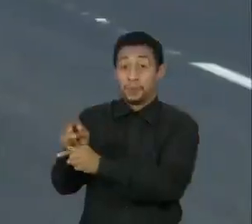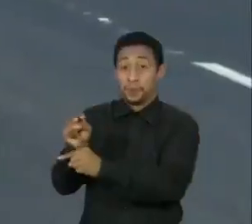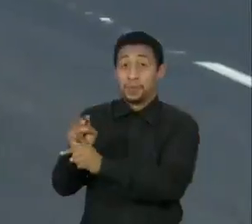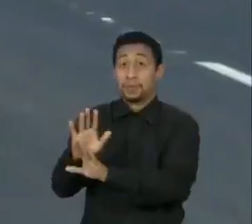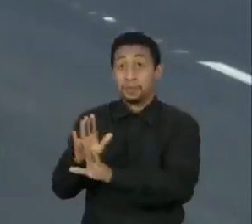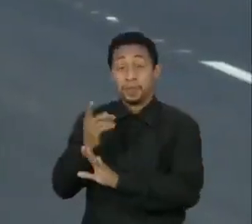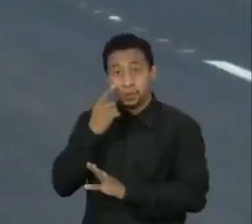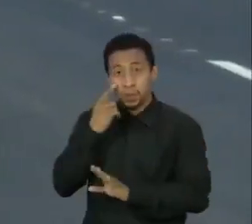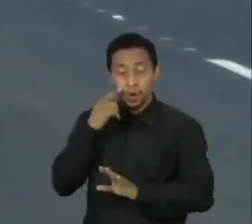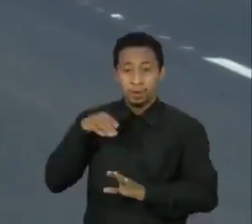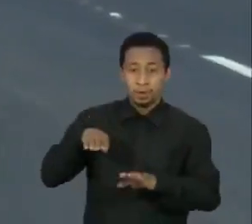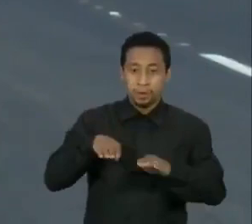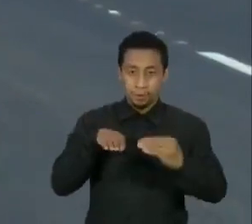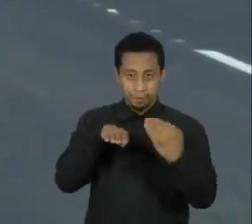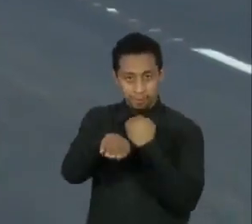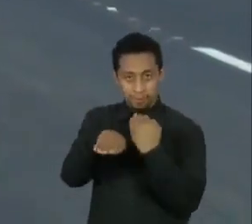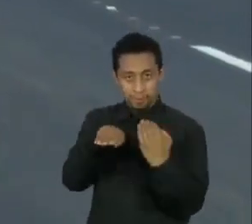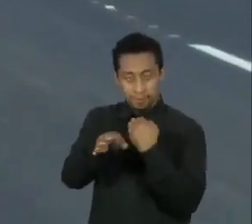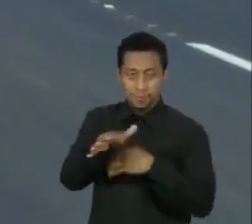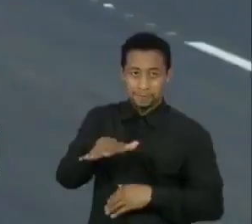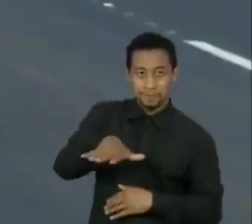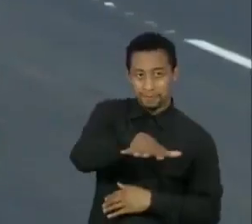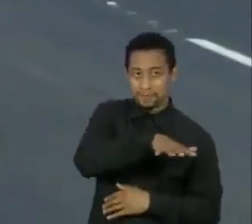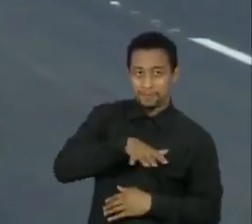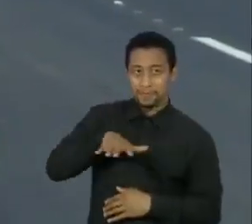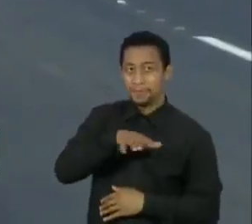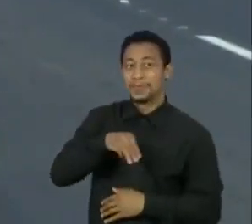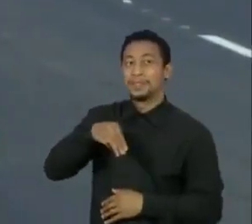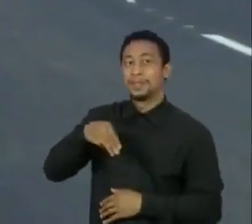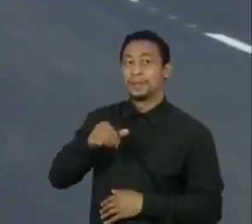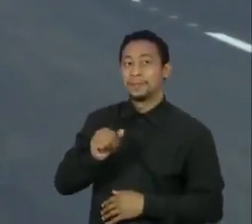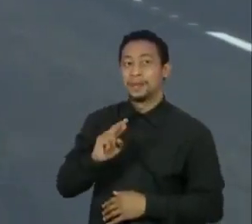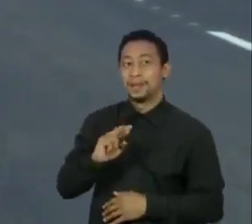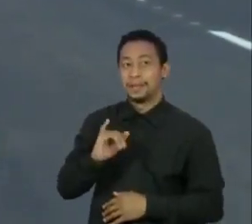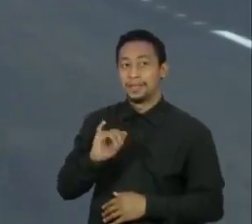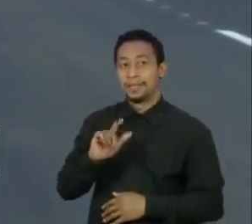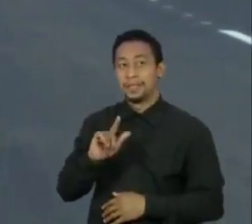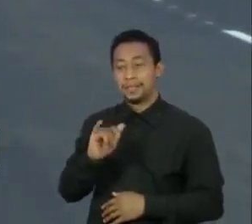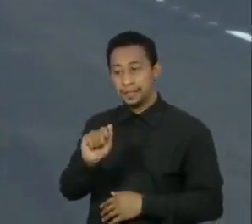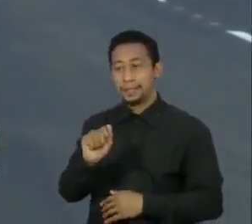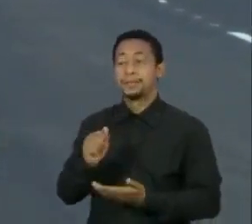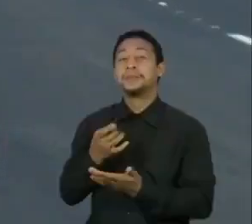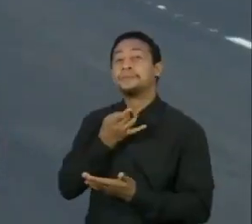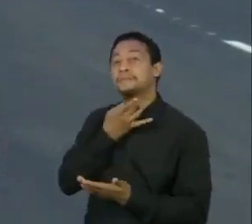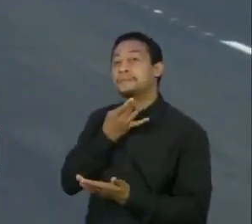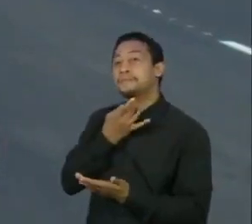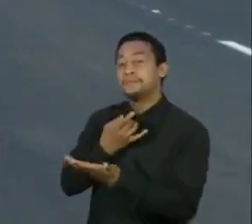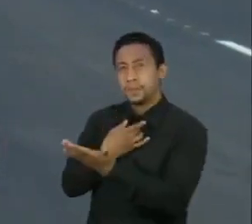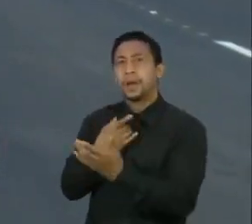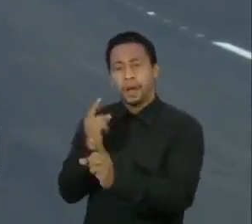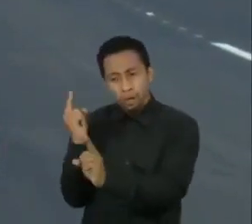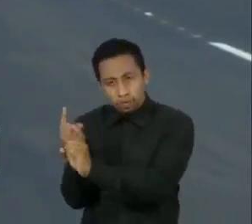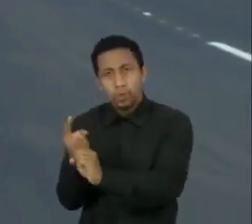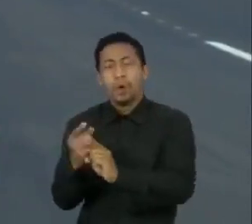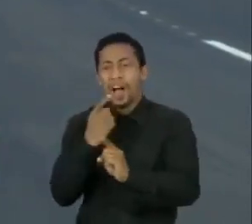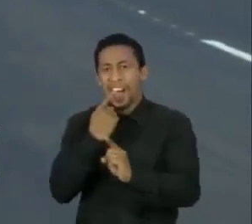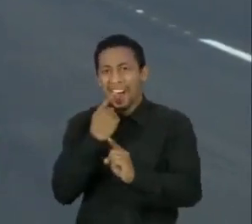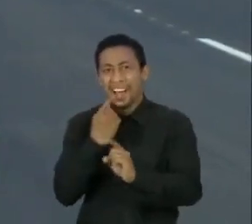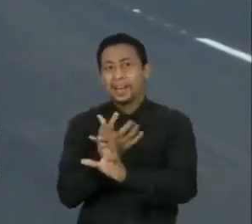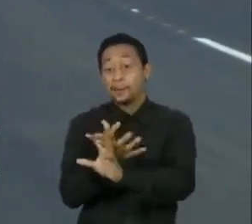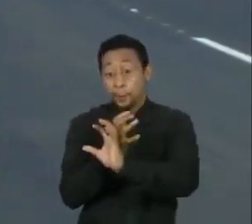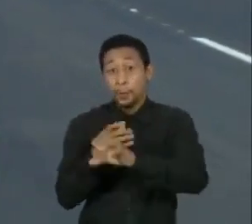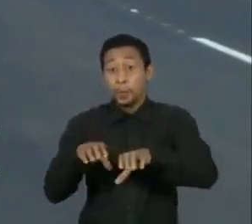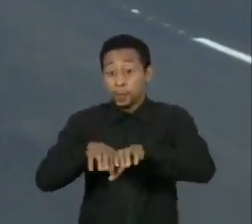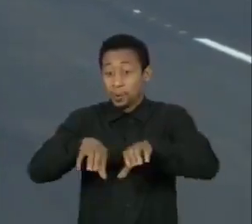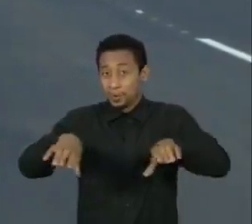Este trecho duplicado da rodovia ficou pronto há pouco tempo e ainda não está liberado para uso. Em breve, os motoristas vão poder passar por